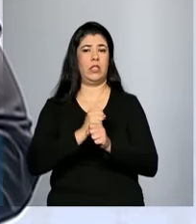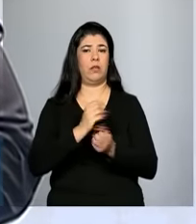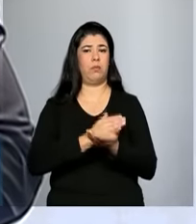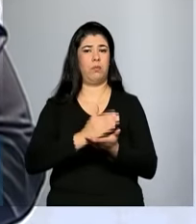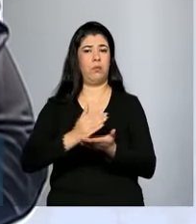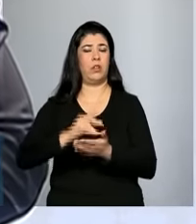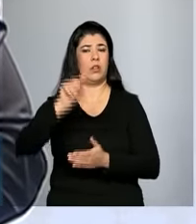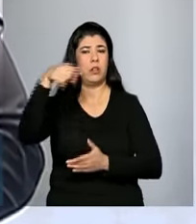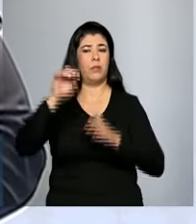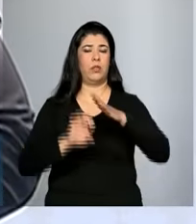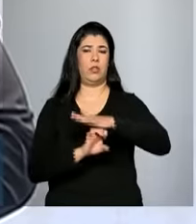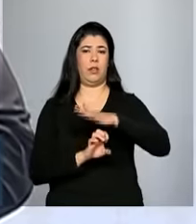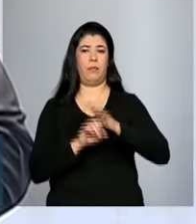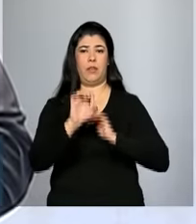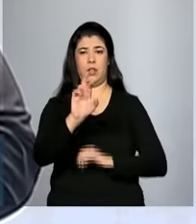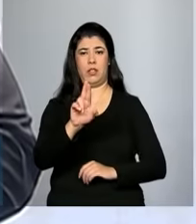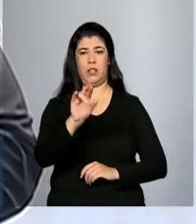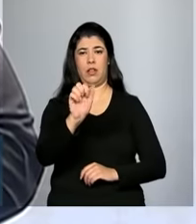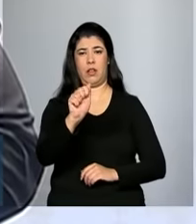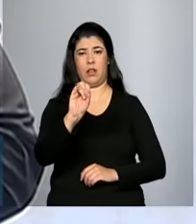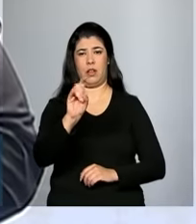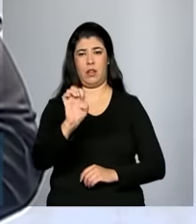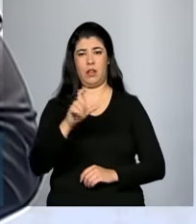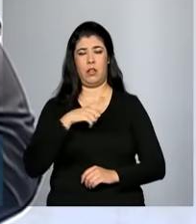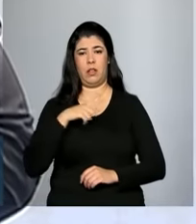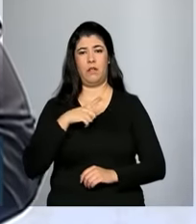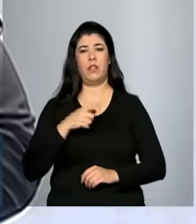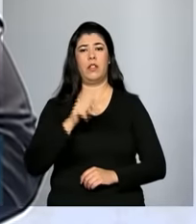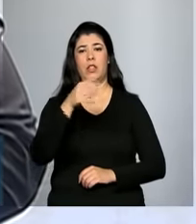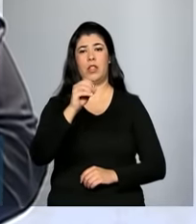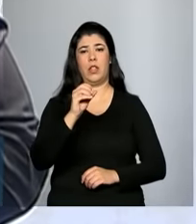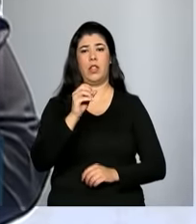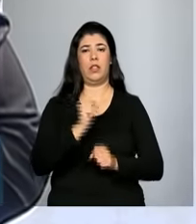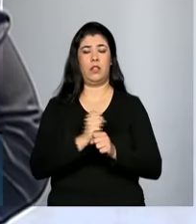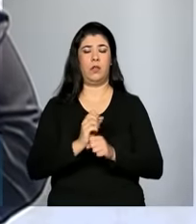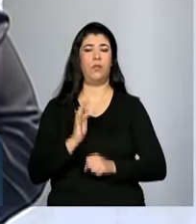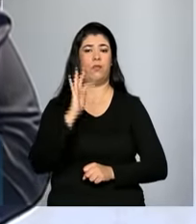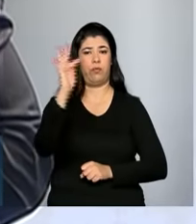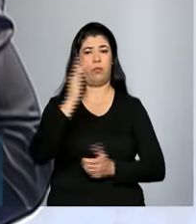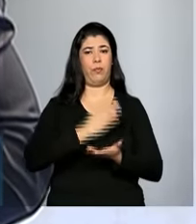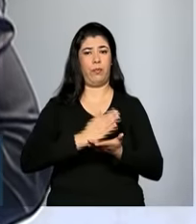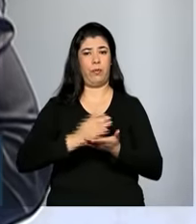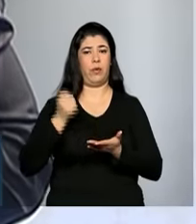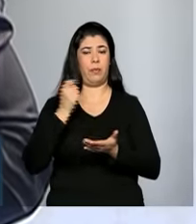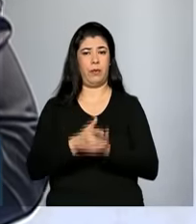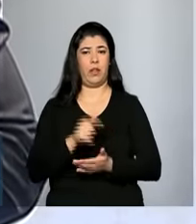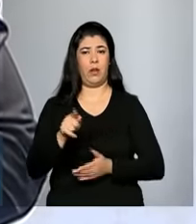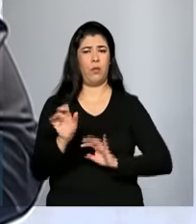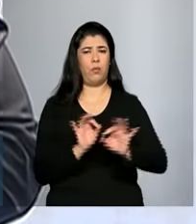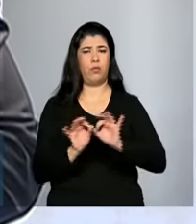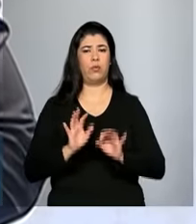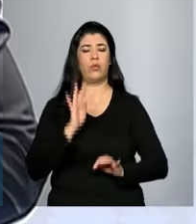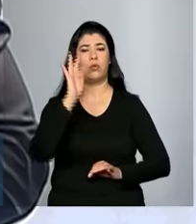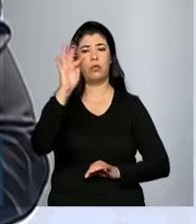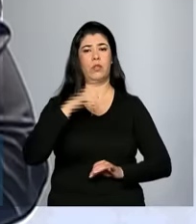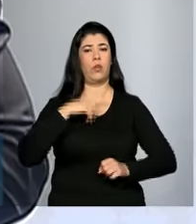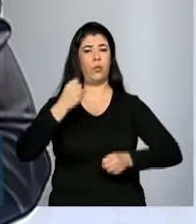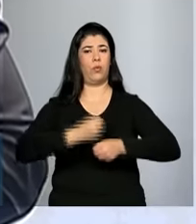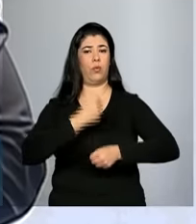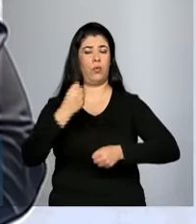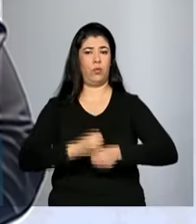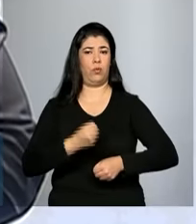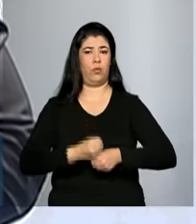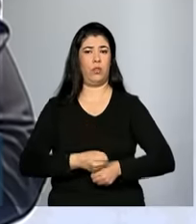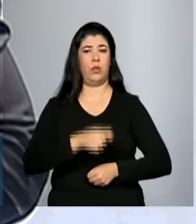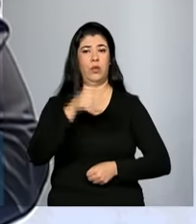Raizem ainda vai ter 10 anos para pagar esse financiamento. Nos planos aqui a longo prazo da usina, está a construção de mais